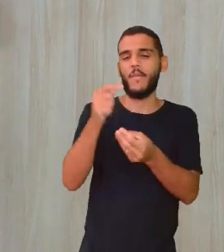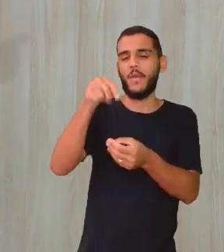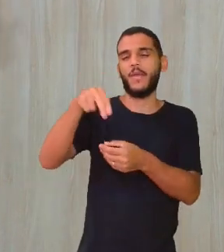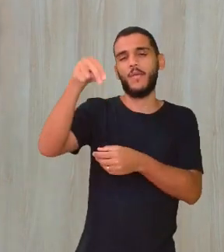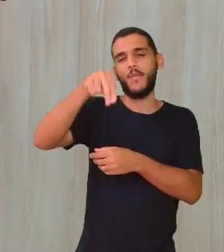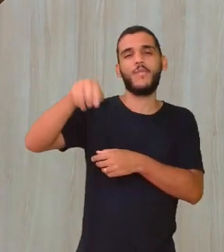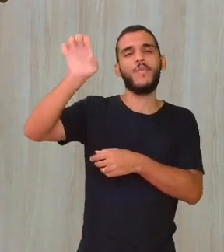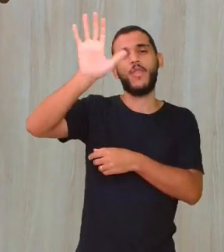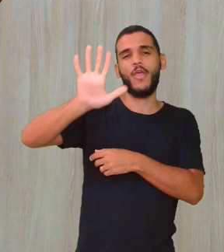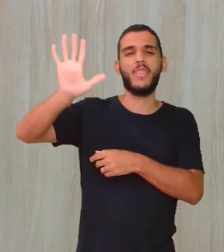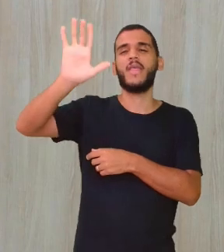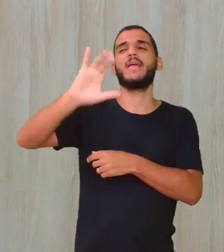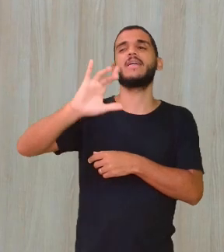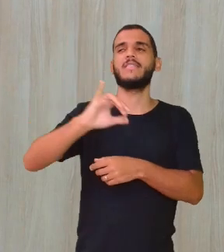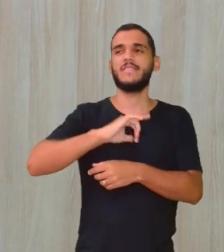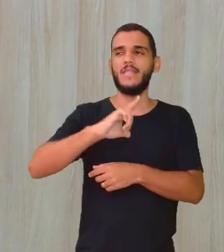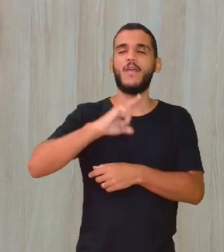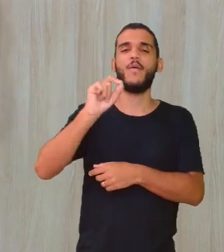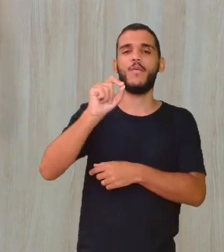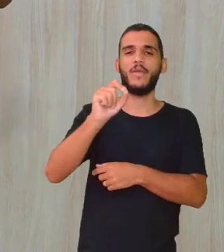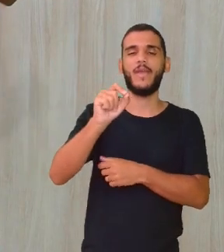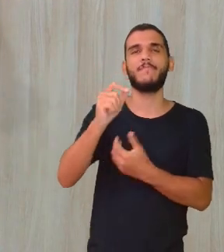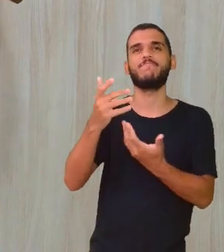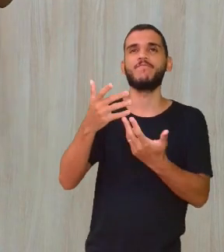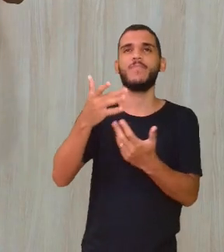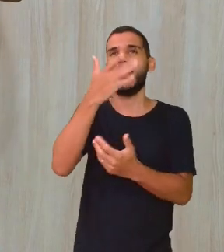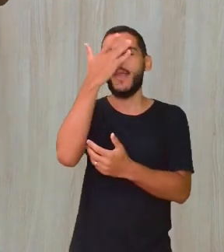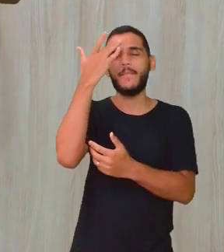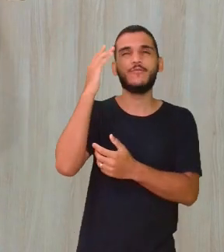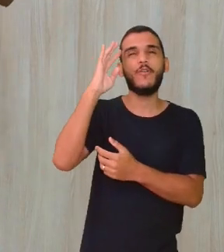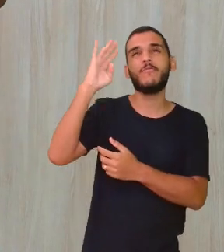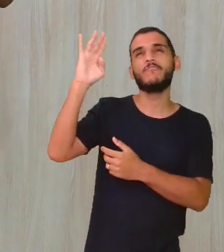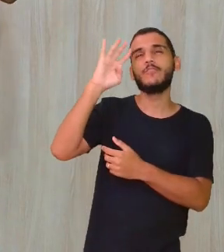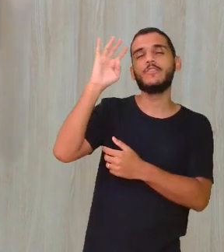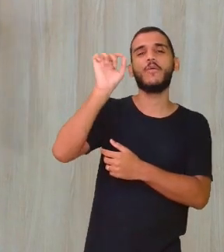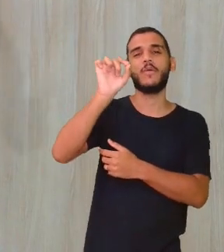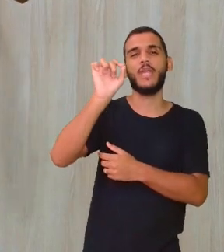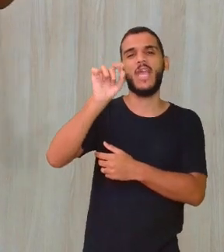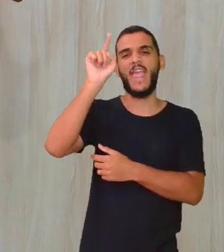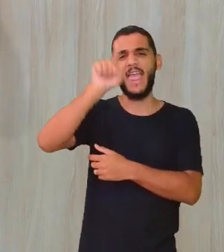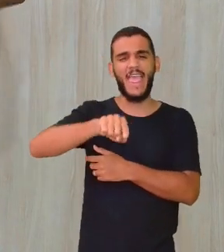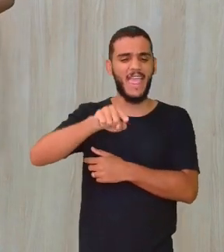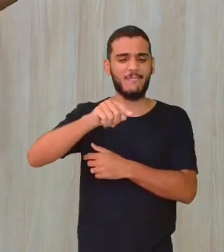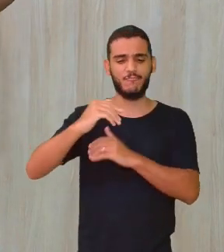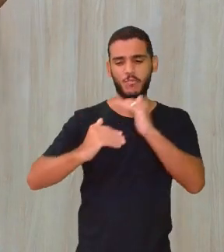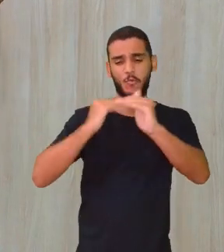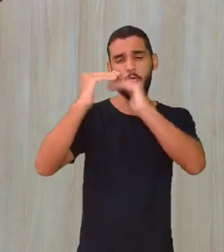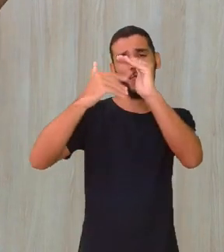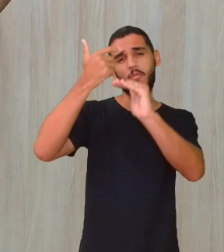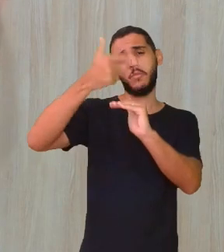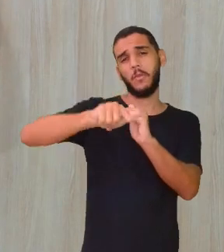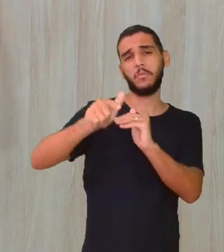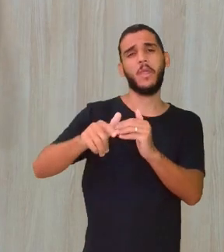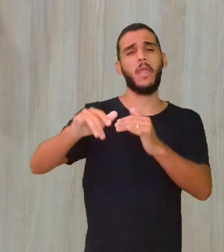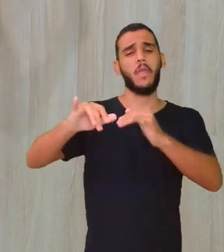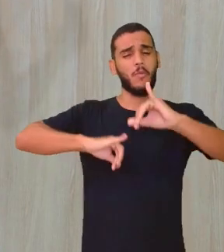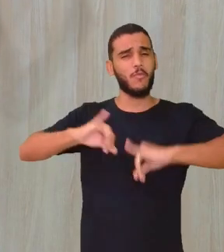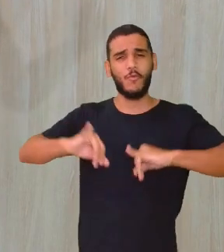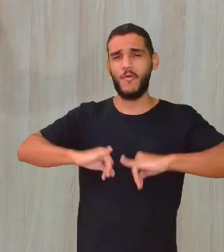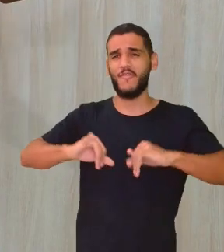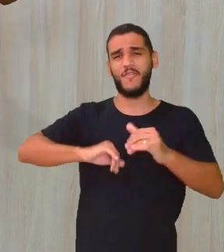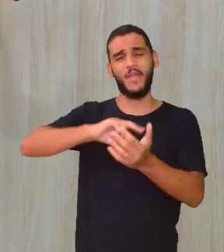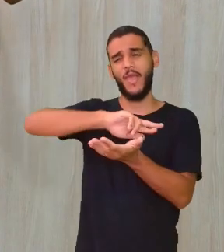tem essa imagem de ser menos desenvolvido, de sofrer com um bocado de